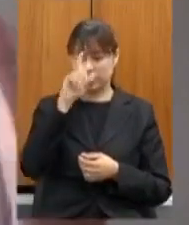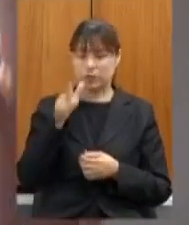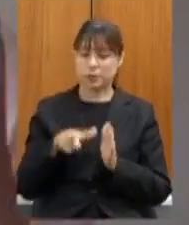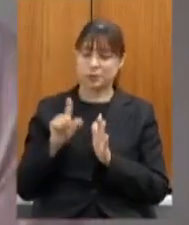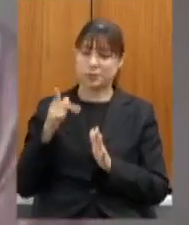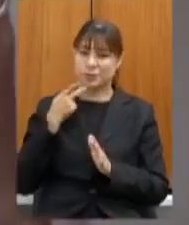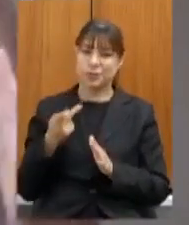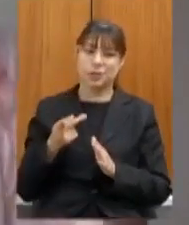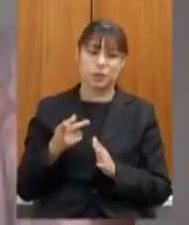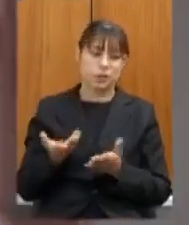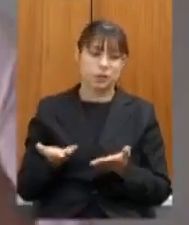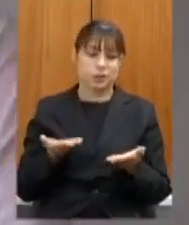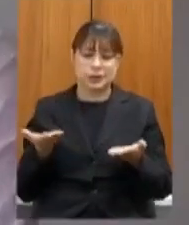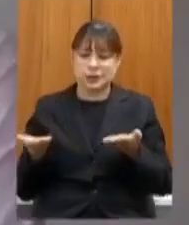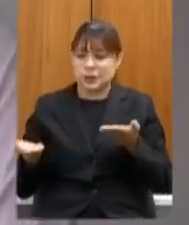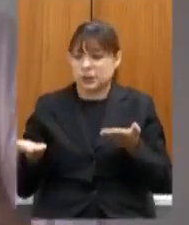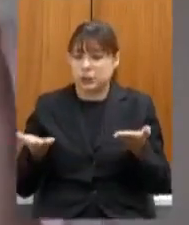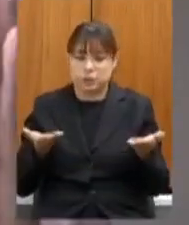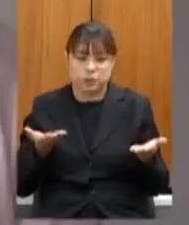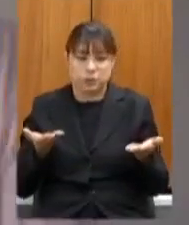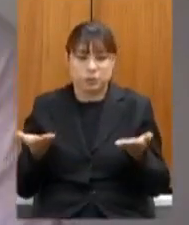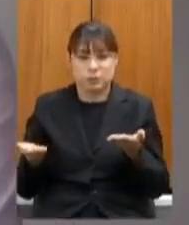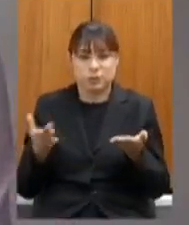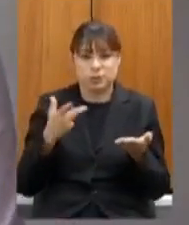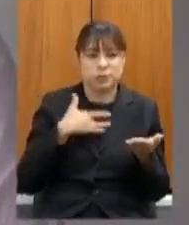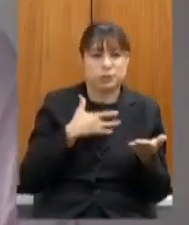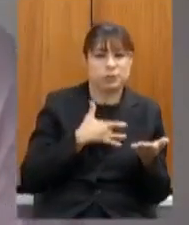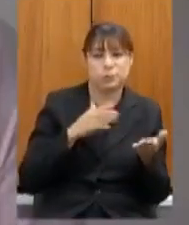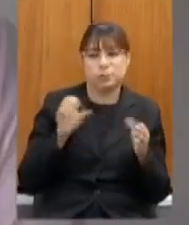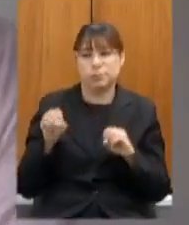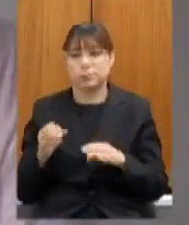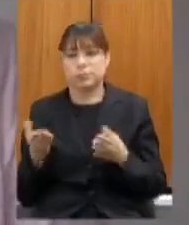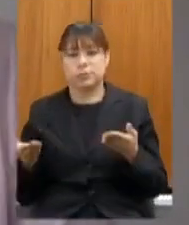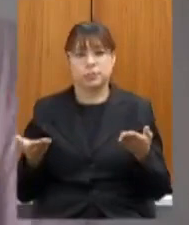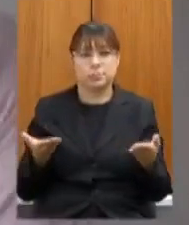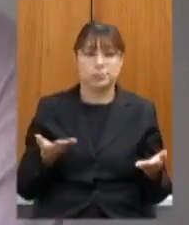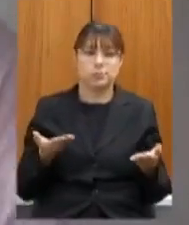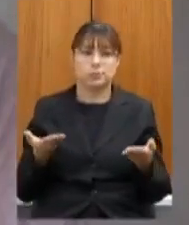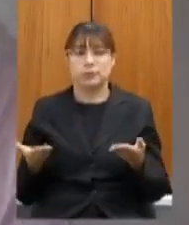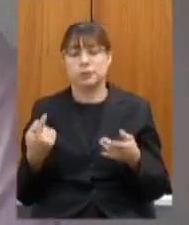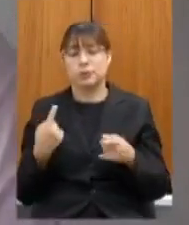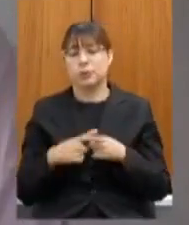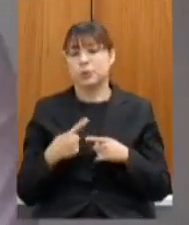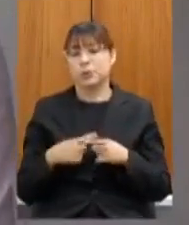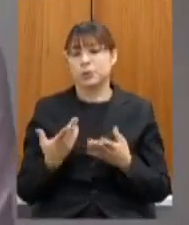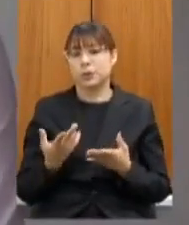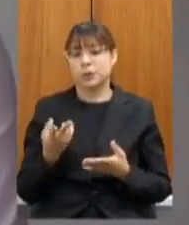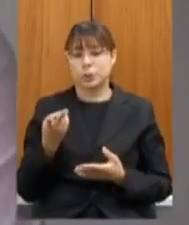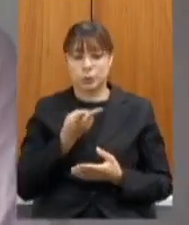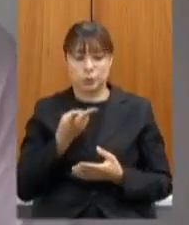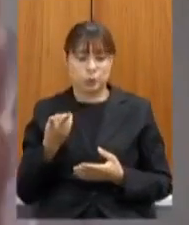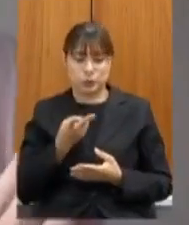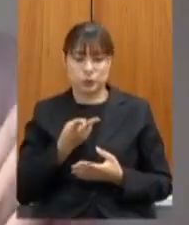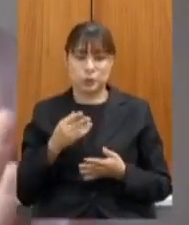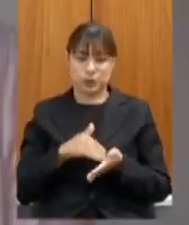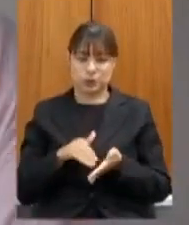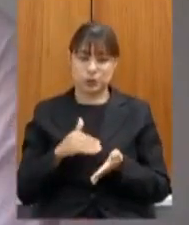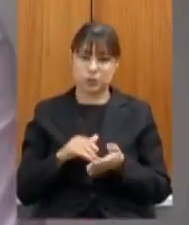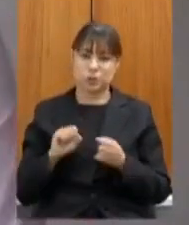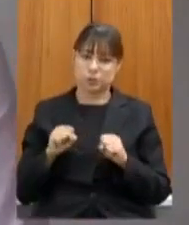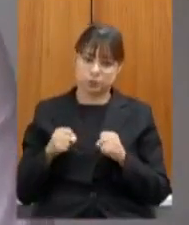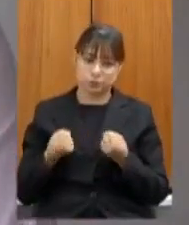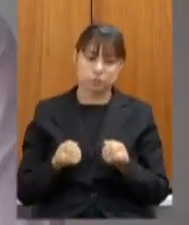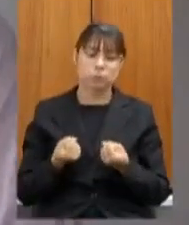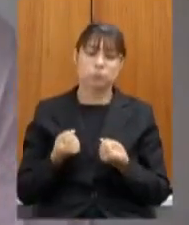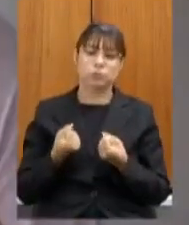nesse no meio do caminho porque aquele ponto duas secretarias bastante dedicadas se